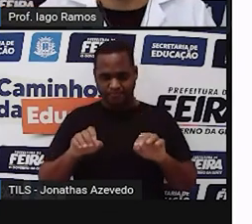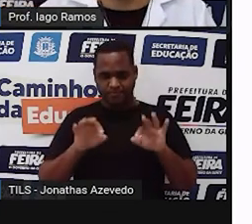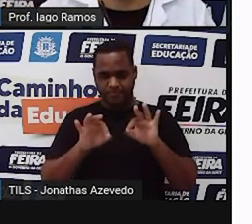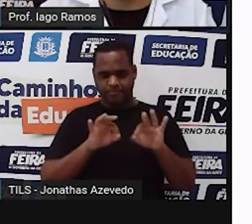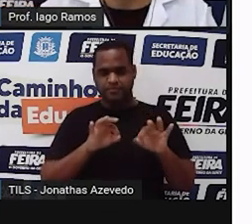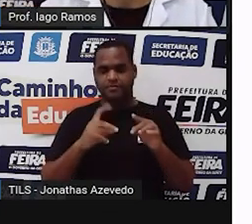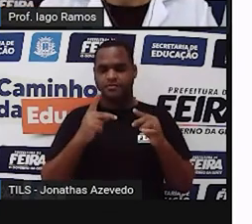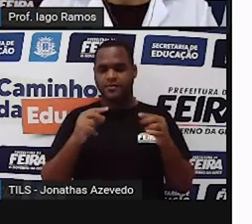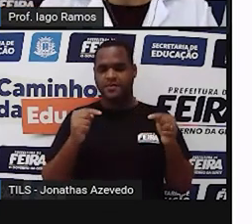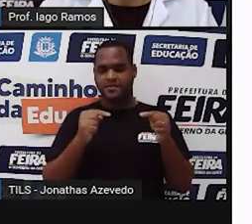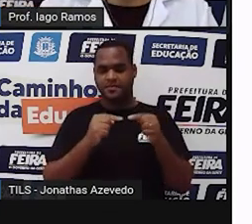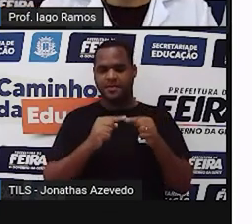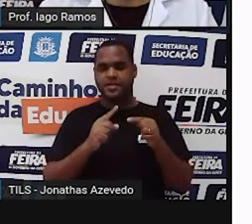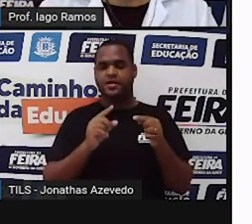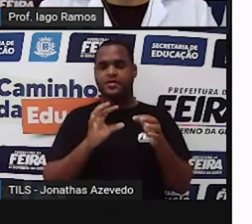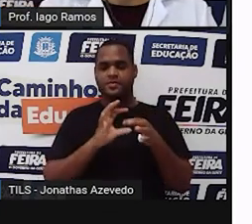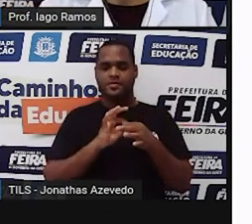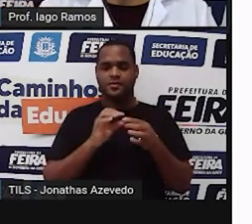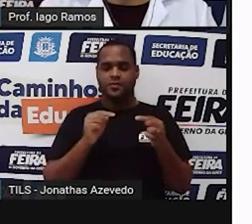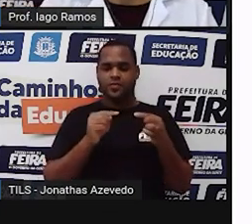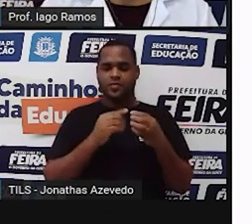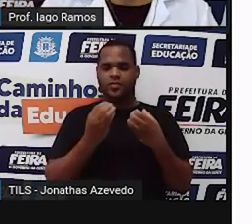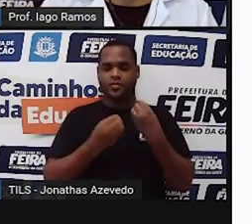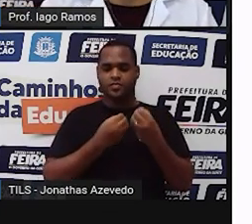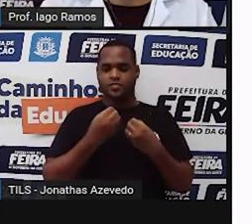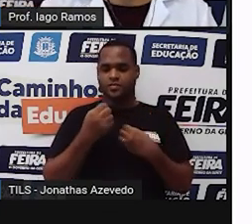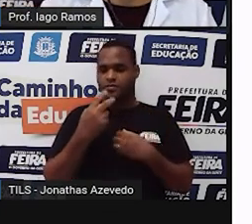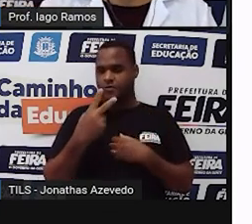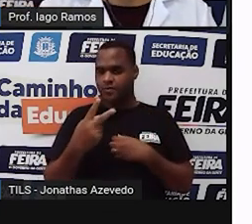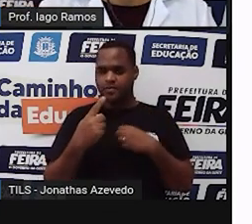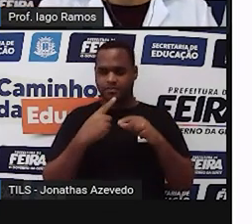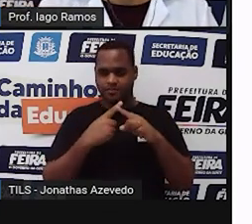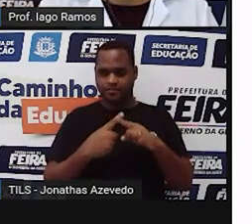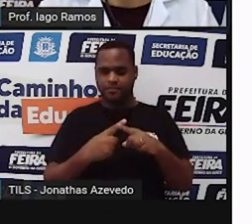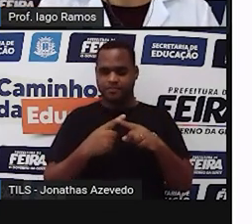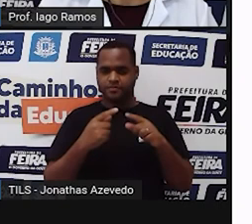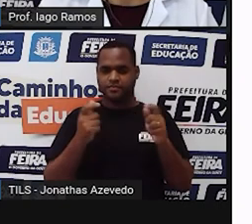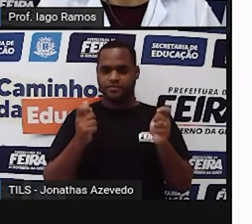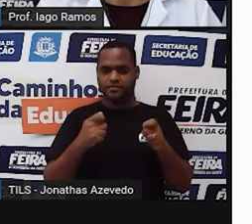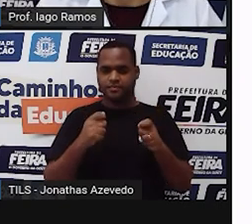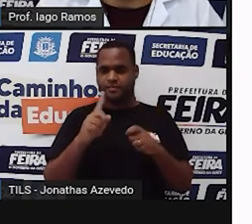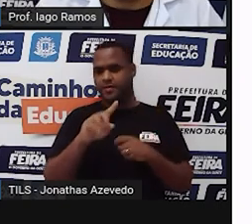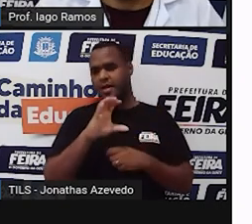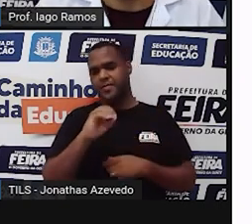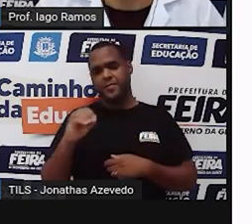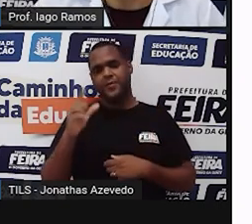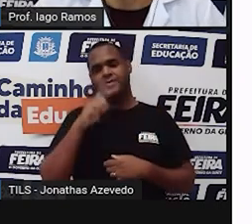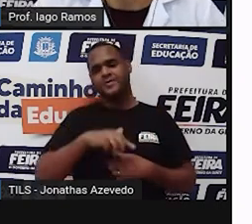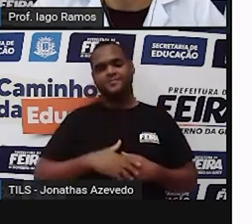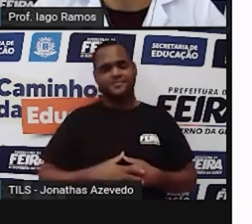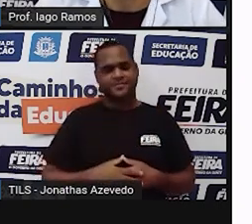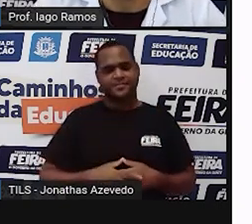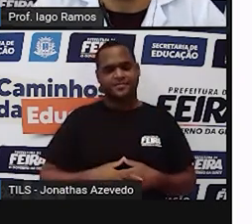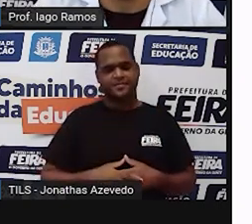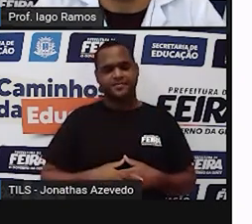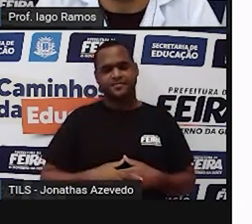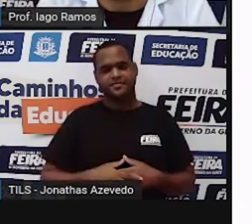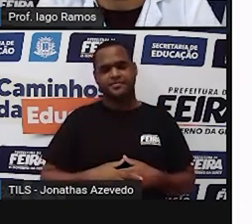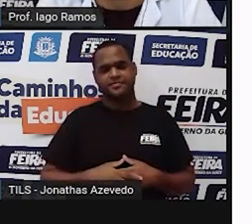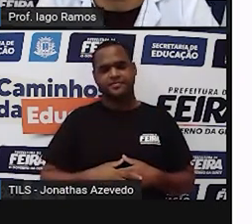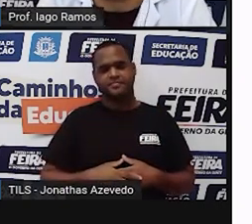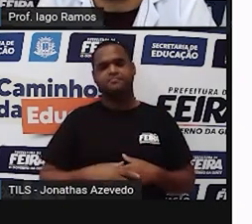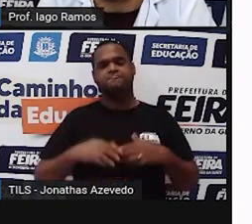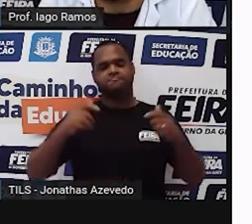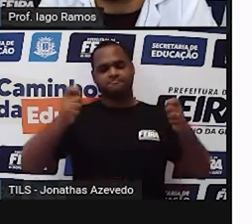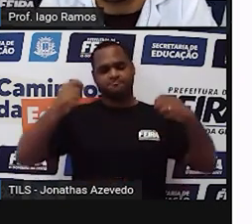das setas, vai fazer duas multiplicações por mil, certo? Então, vai ser